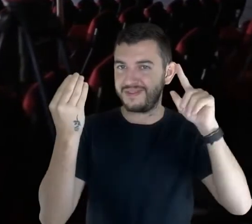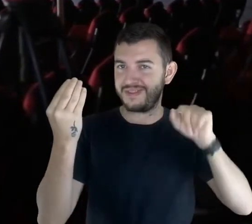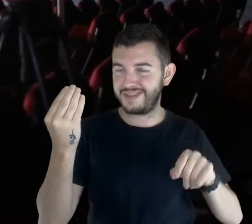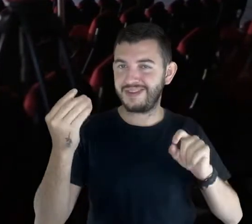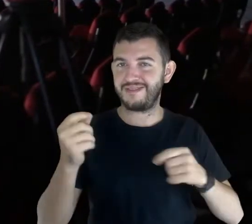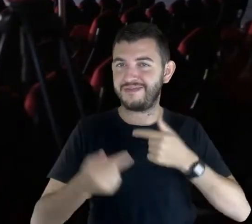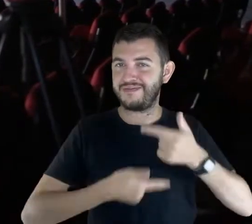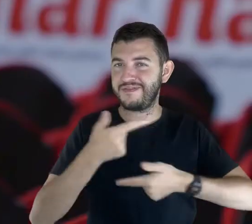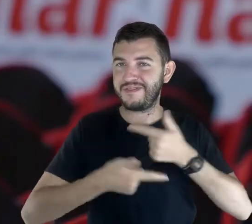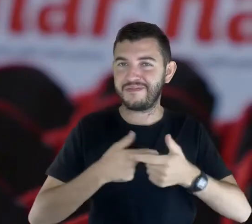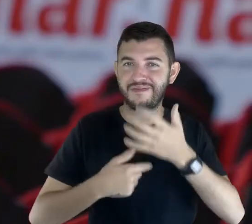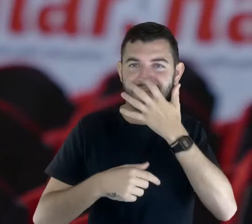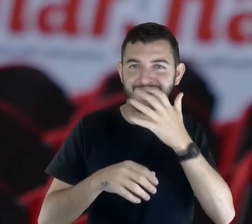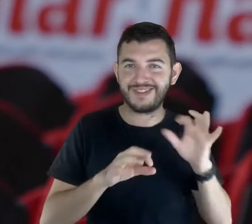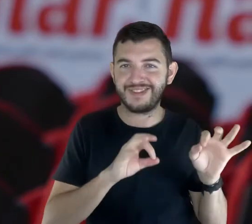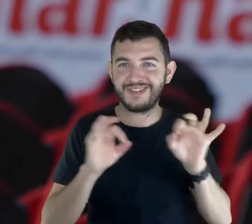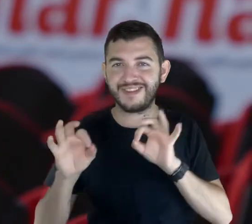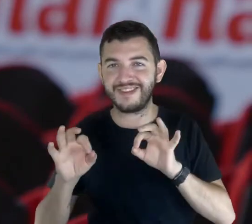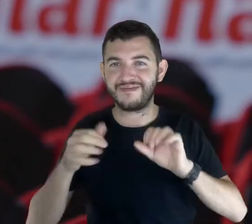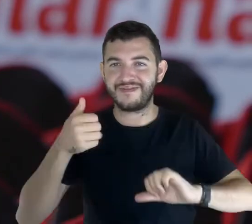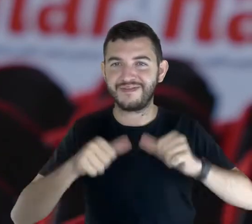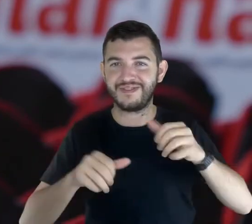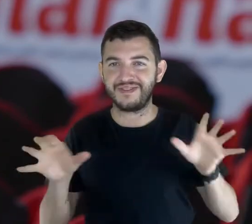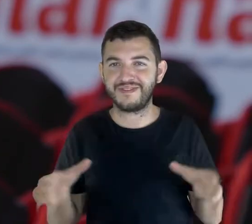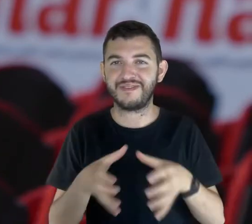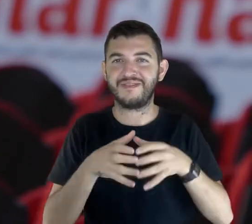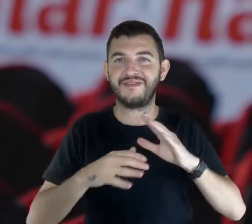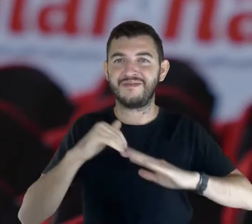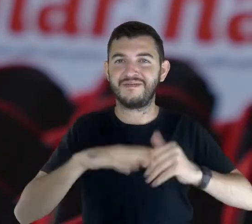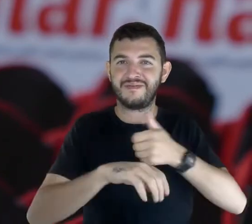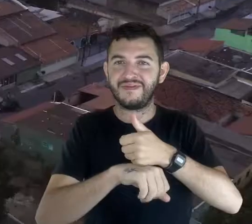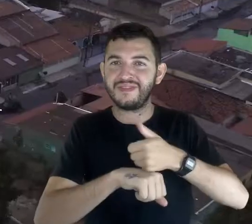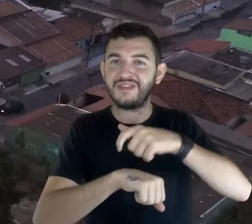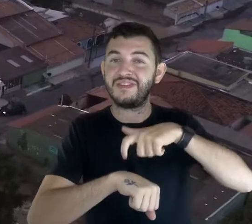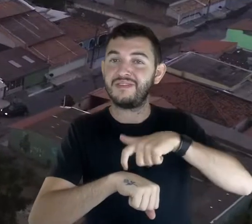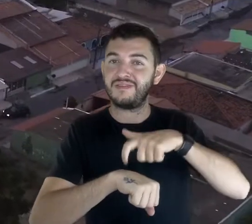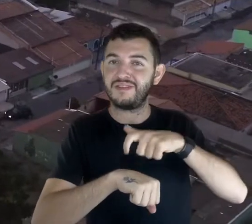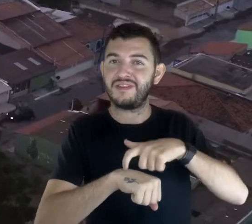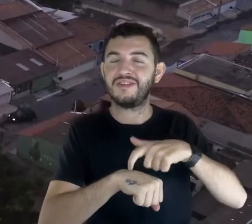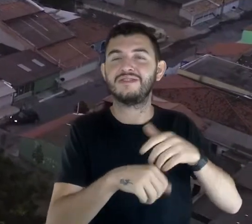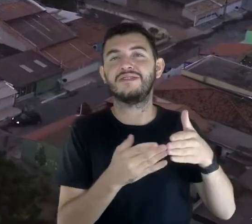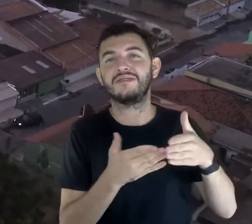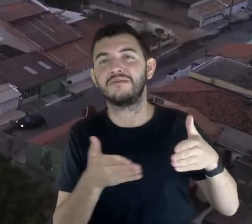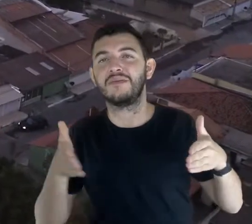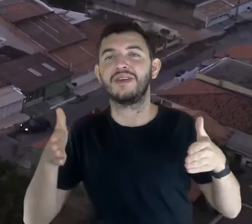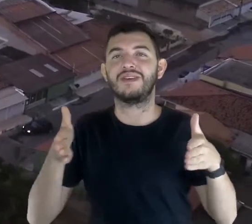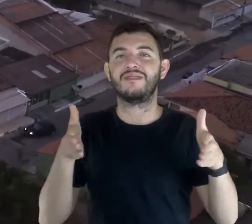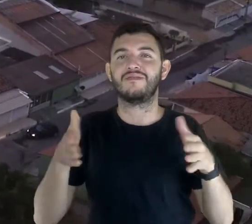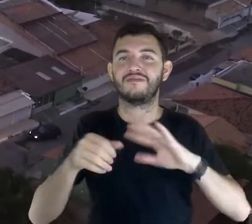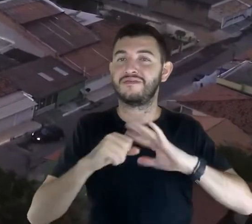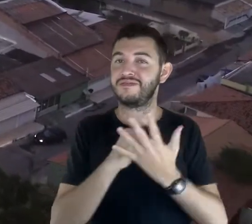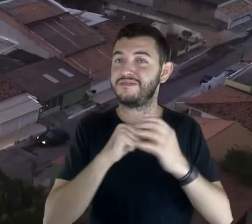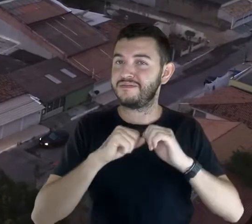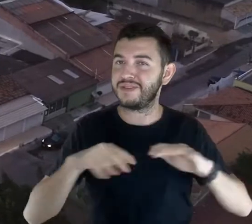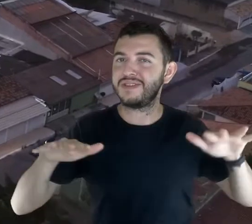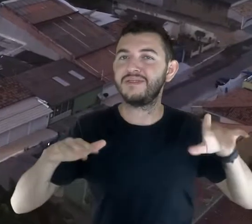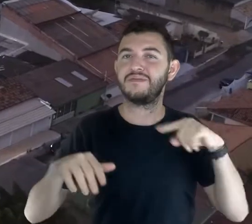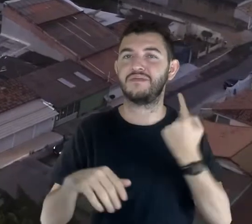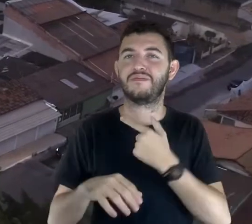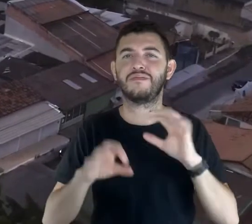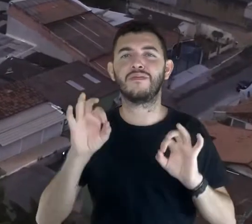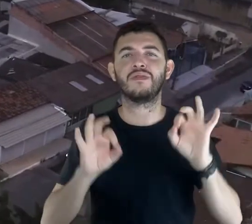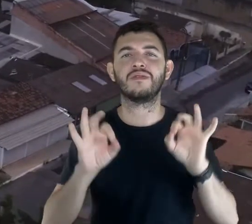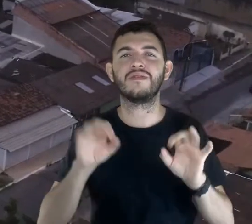que é uma atividade muito apreciada pela categoria. Também durante esse período de pandemia,